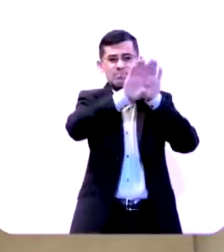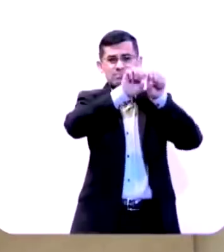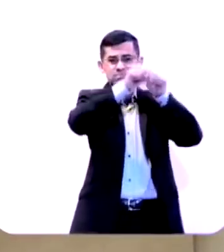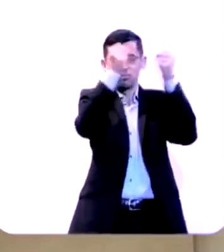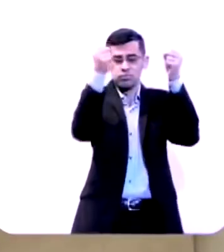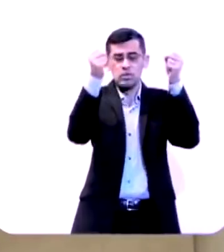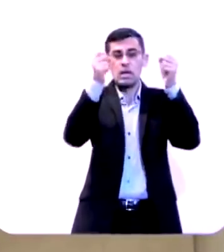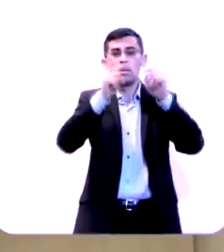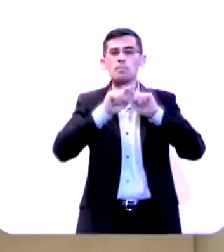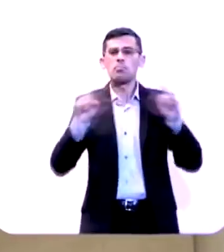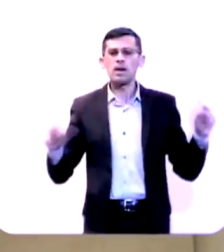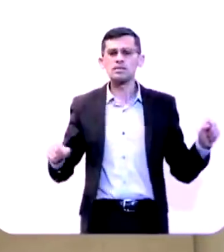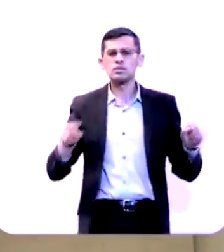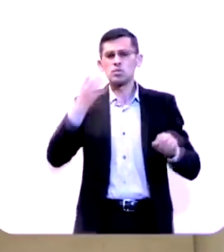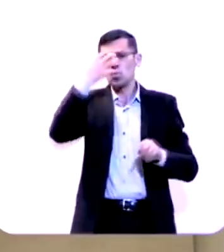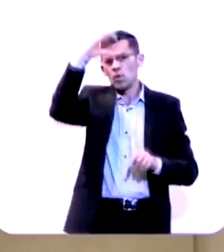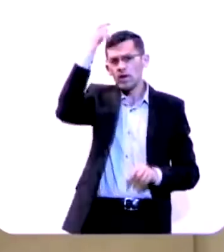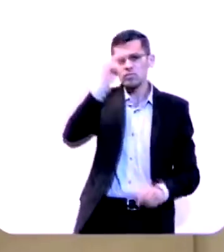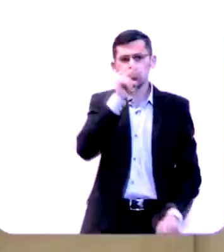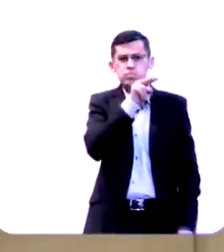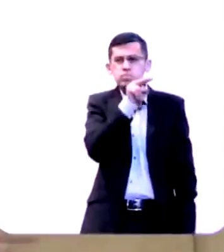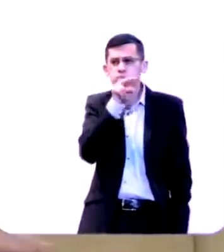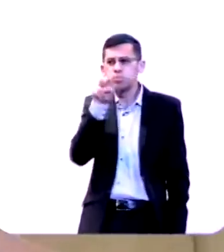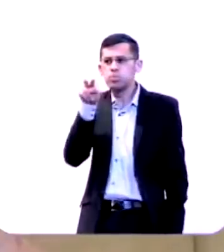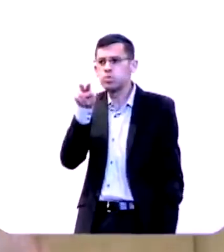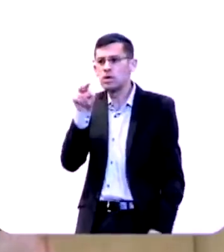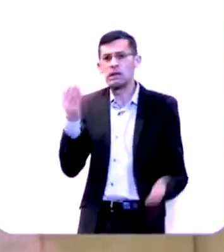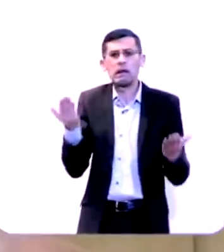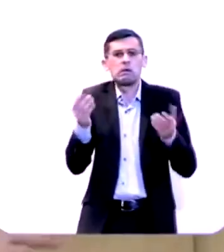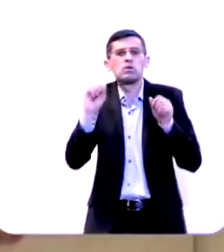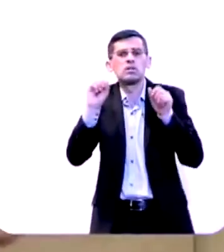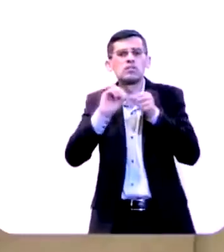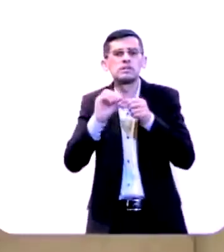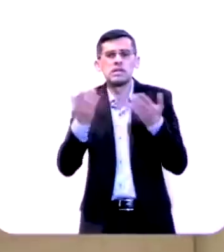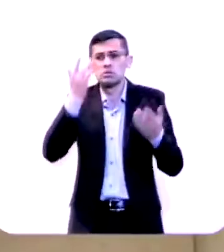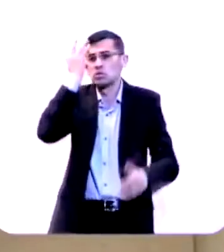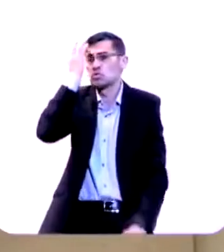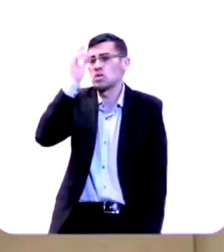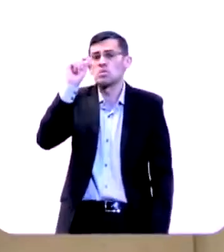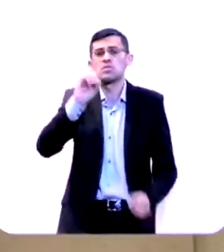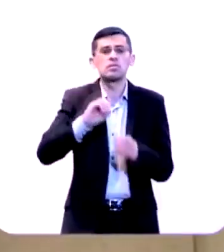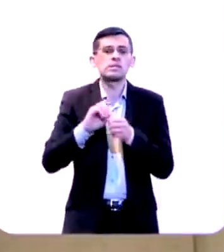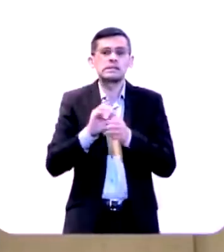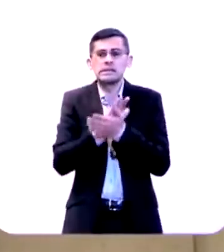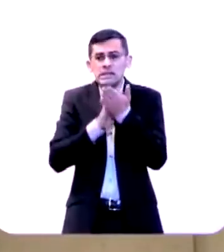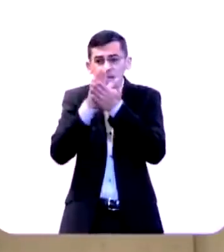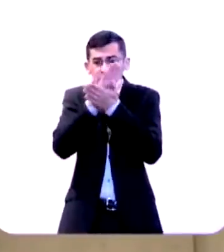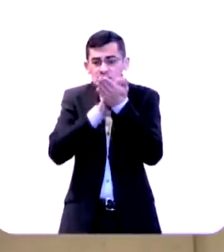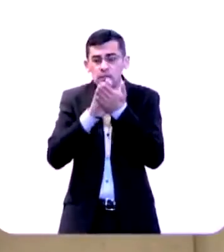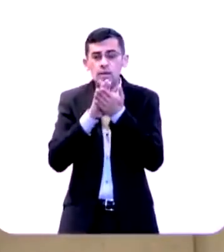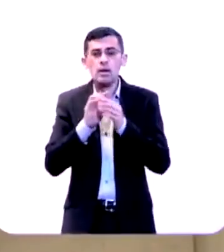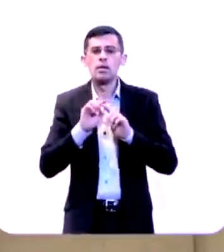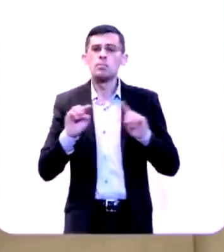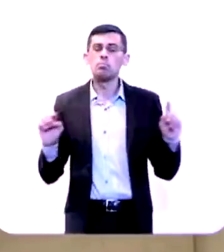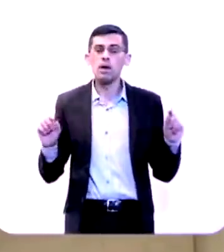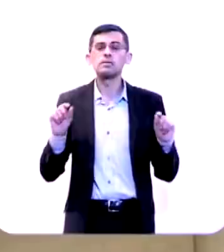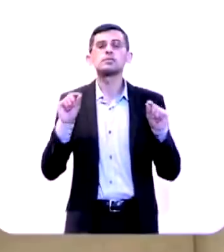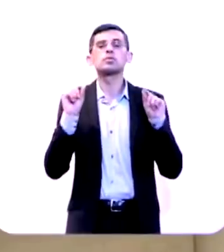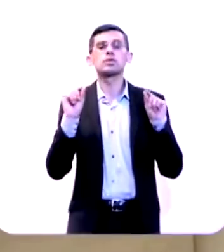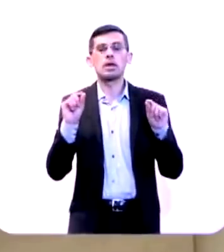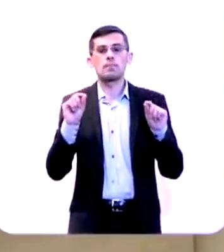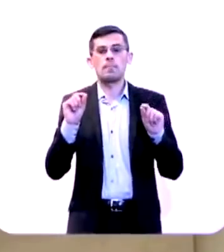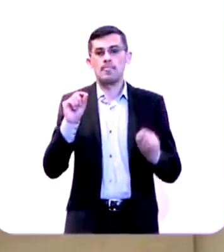da cidade ele olhava para tudo isso e dizia bem e agora não sei o que eu vou fazer e veja como